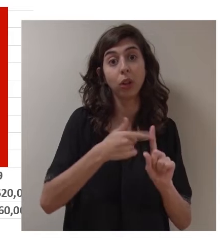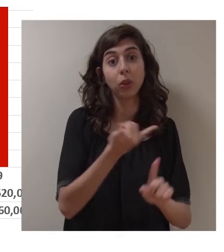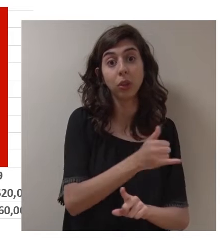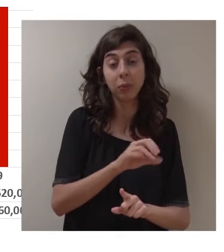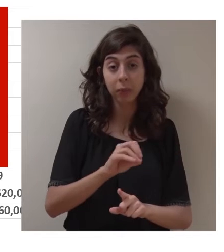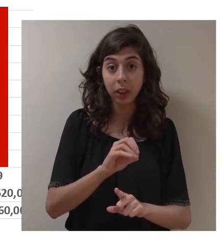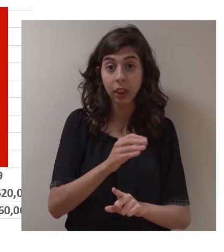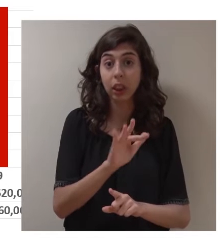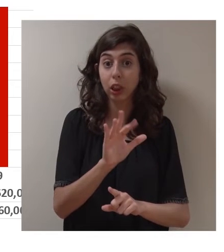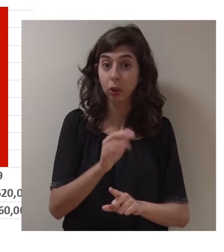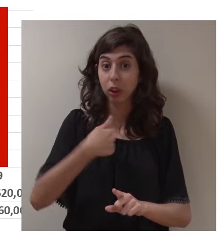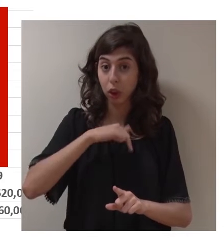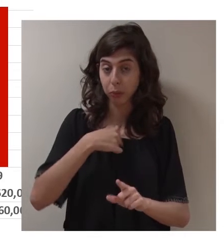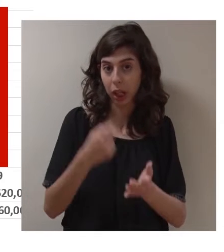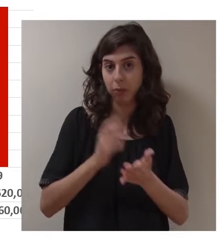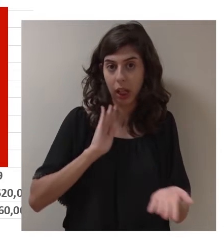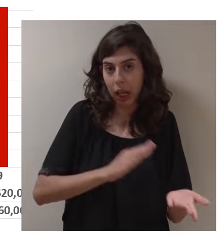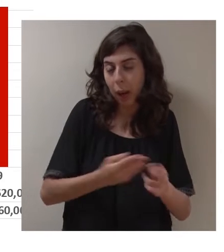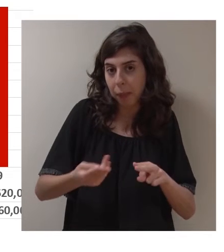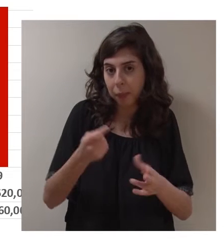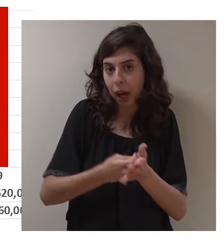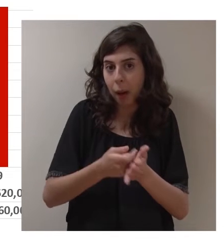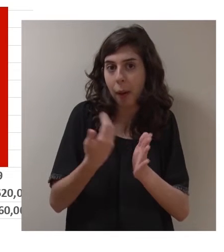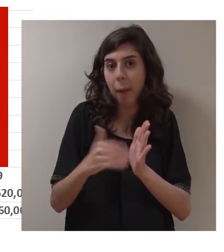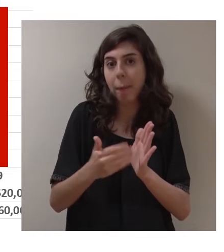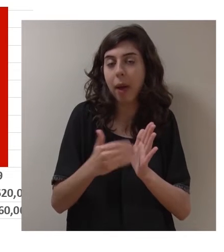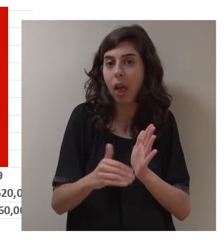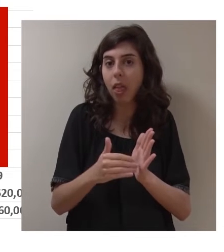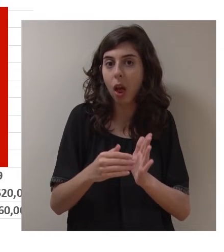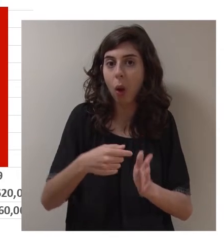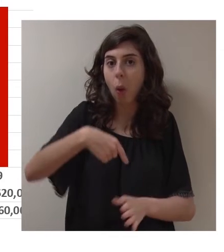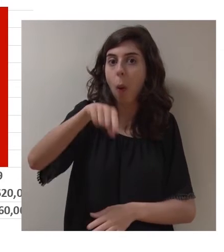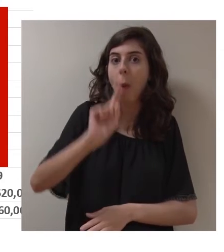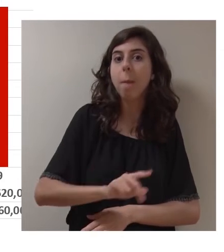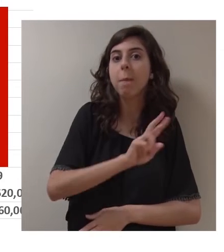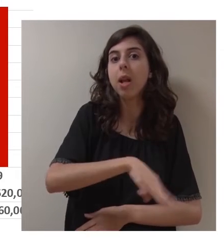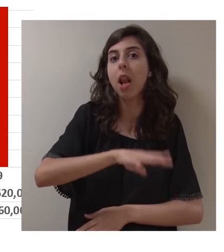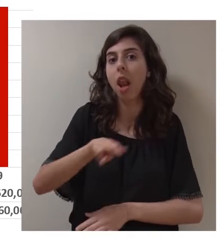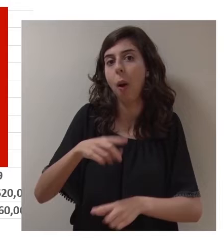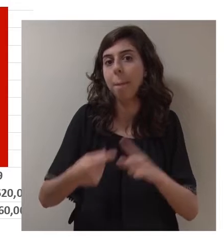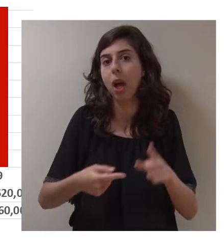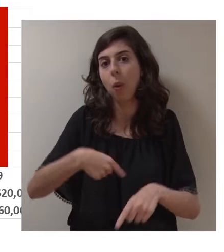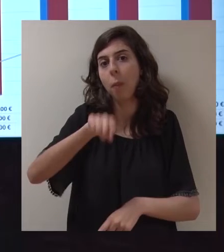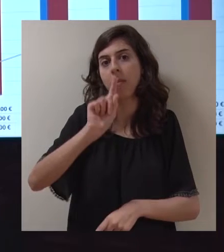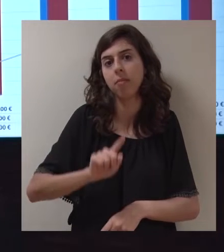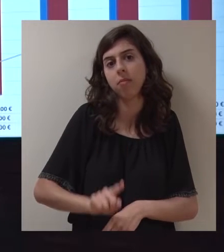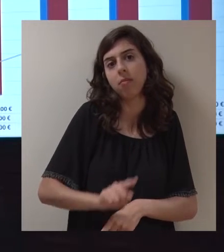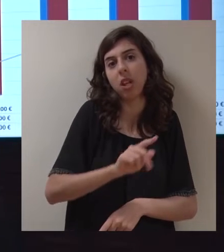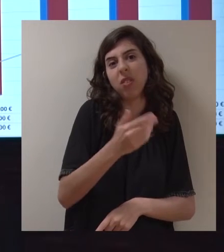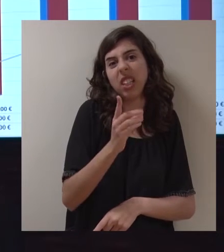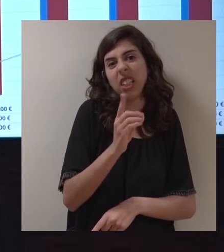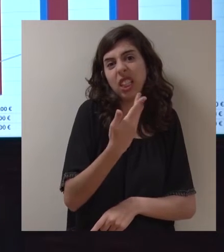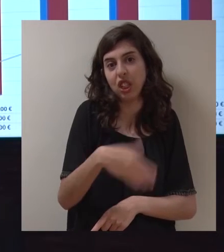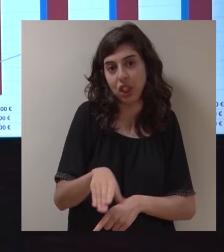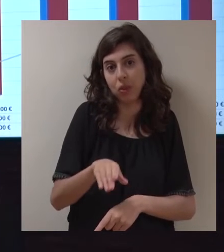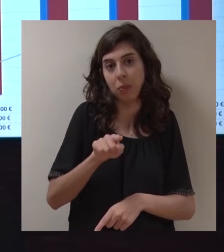2014 nós pagávamos em média, a Câmara pagava em média, um milhão e meio ou um milhão e